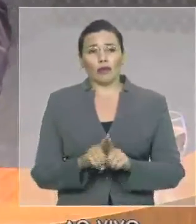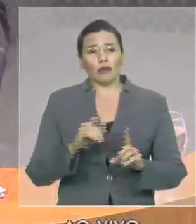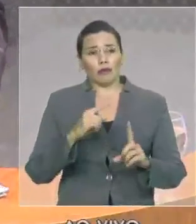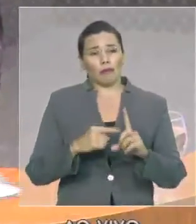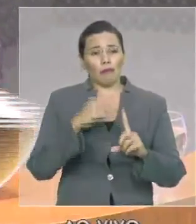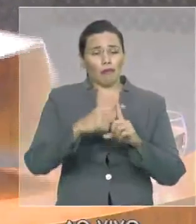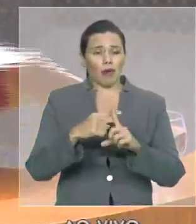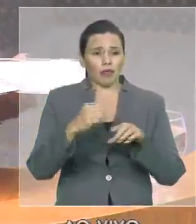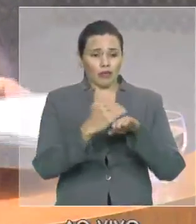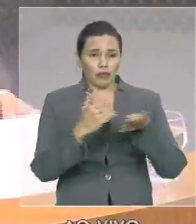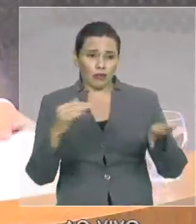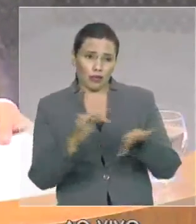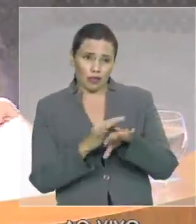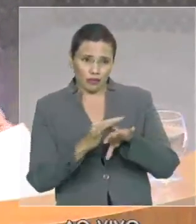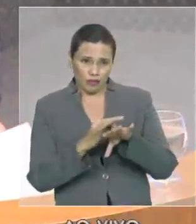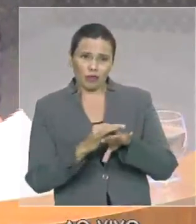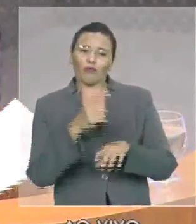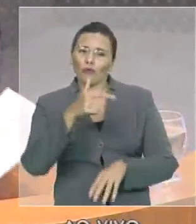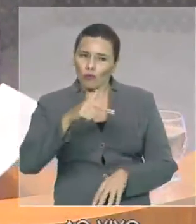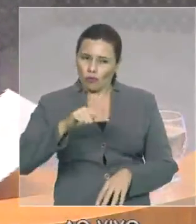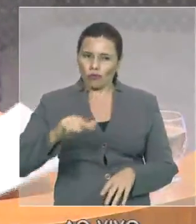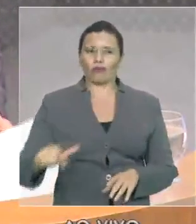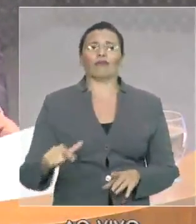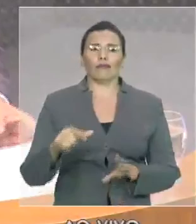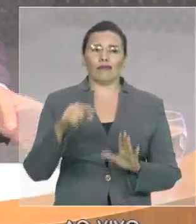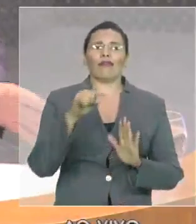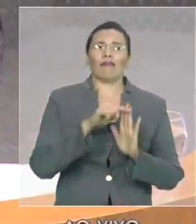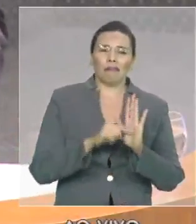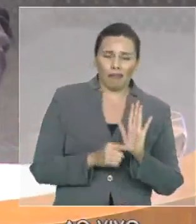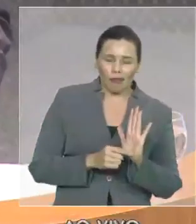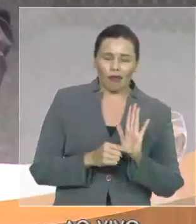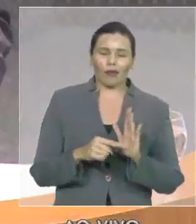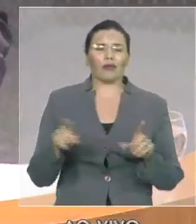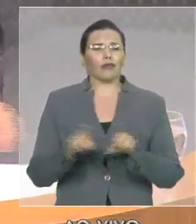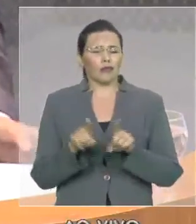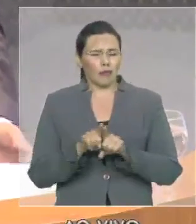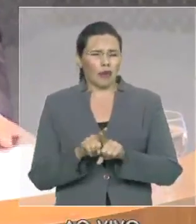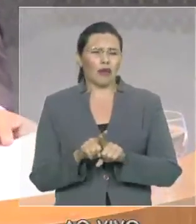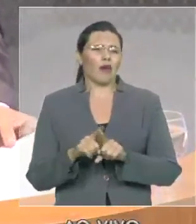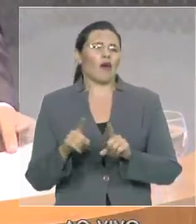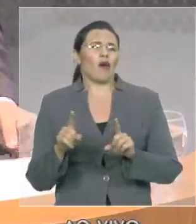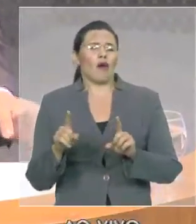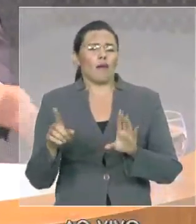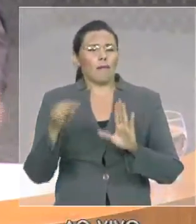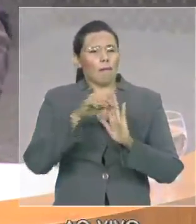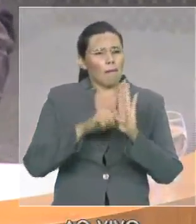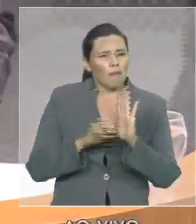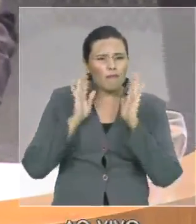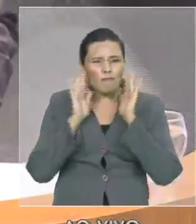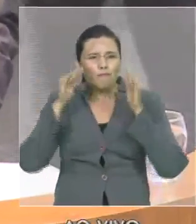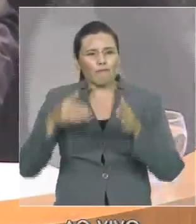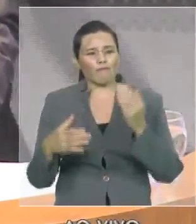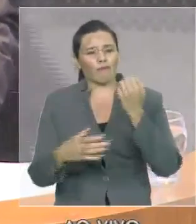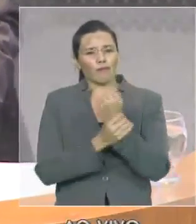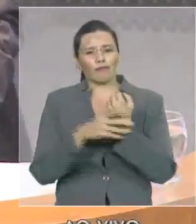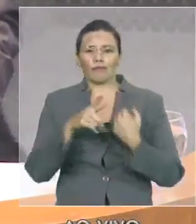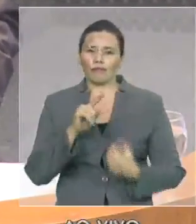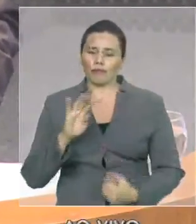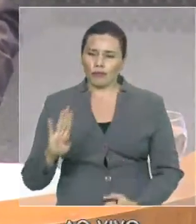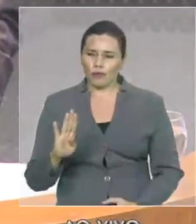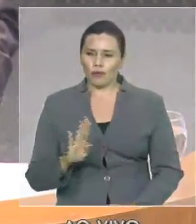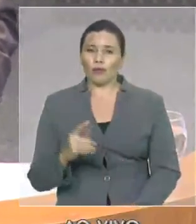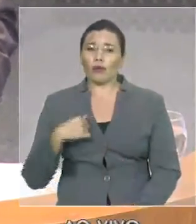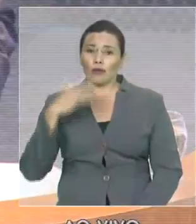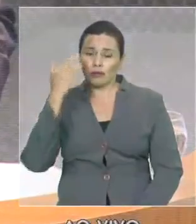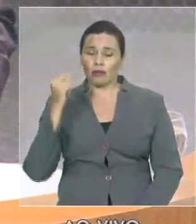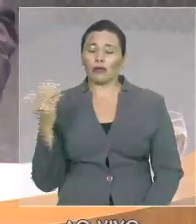segurança eu finalizo concluo as minhas palavras dizendo que será sem dúvida um ano de grandes desafios mas